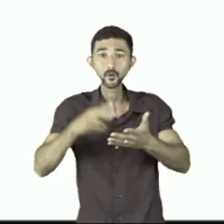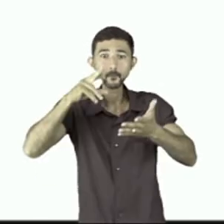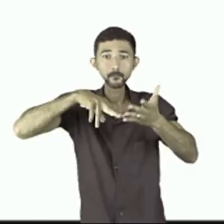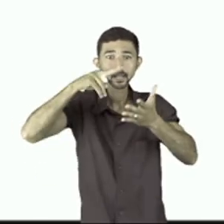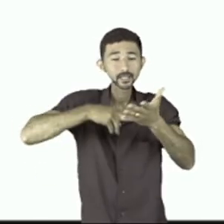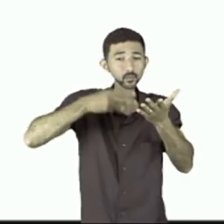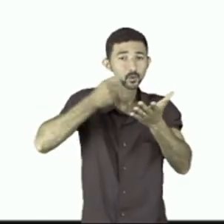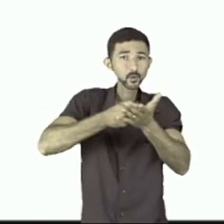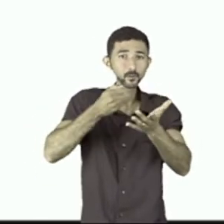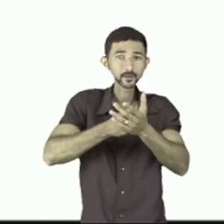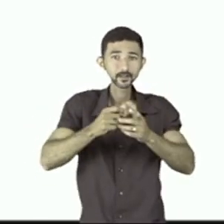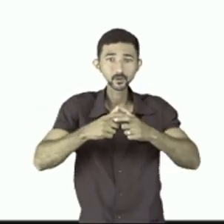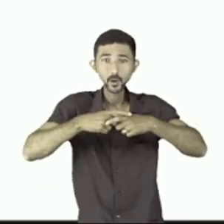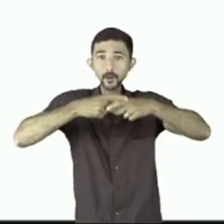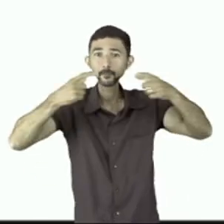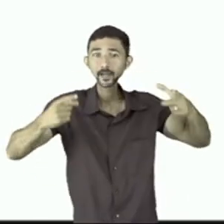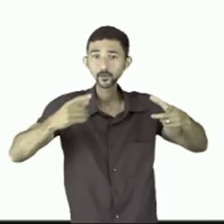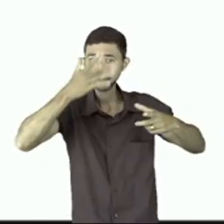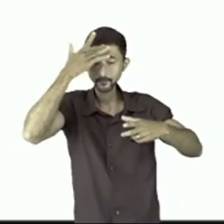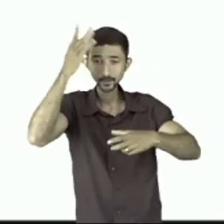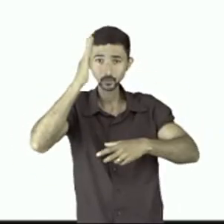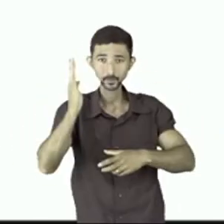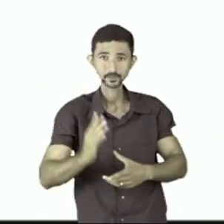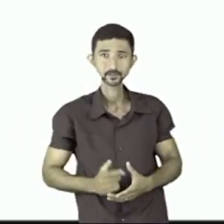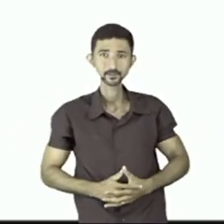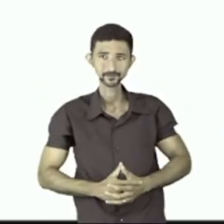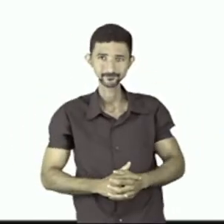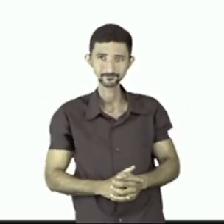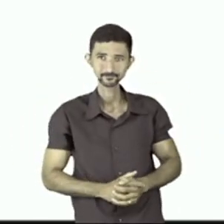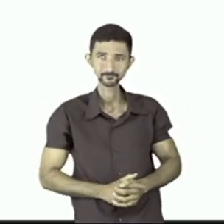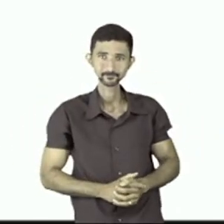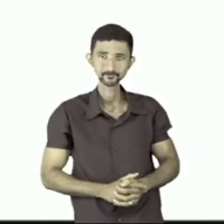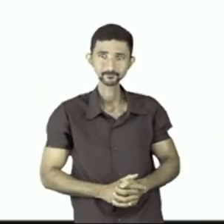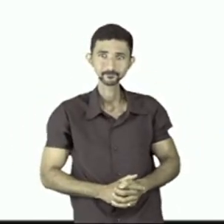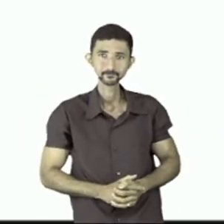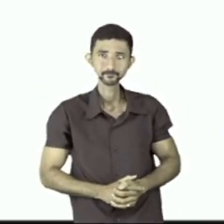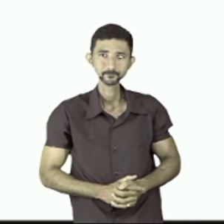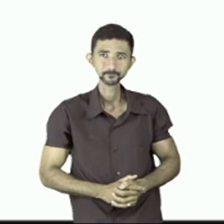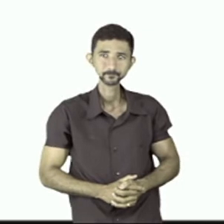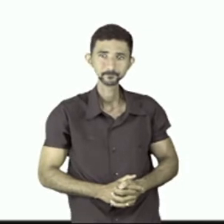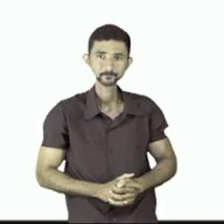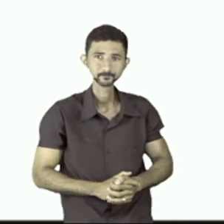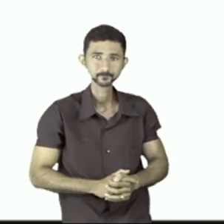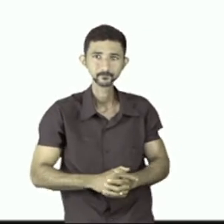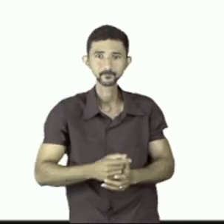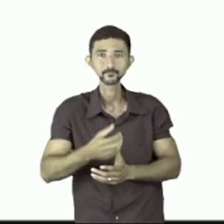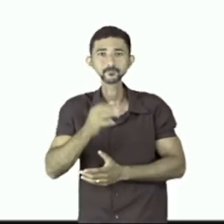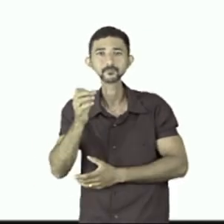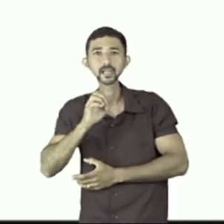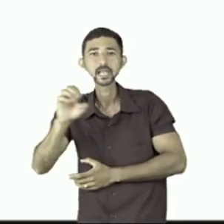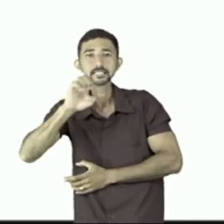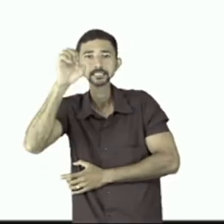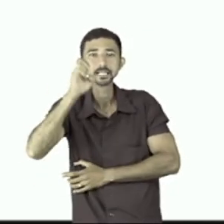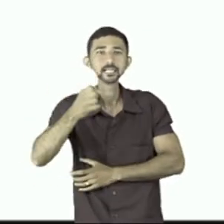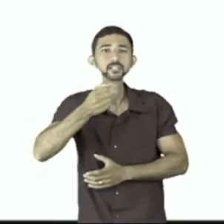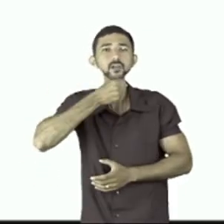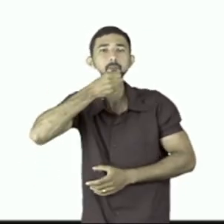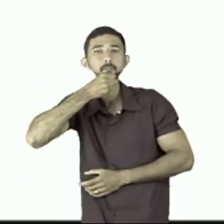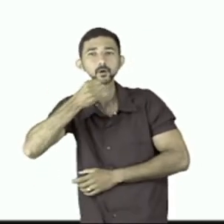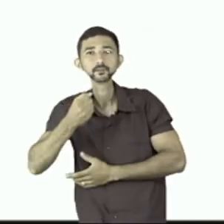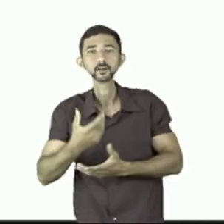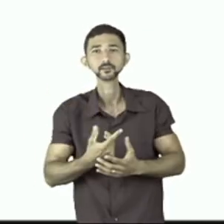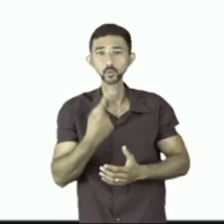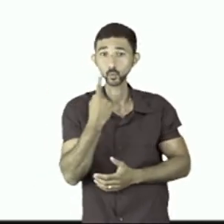leitura obrigatória da maioria dos brasileiros. Olha a enumeração que eu falei para você. excelentes reportagens é o